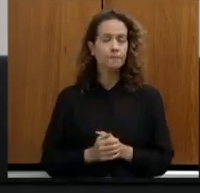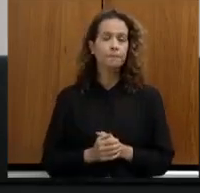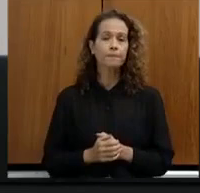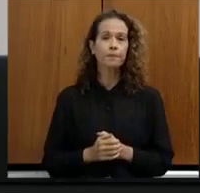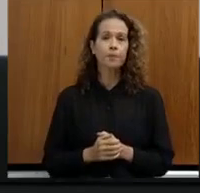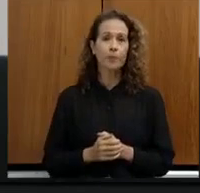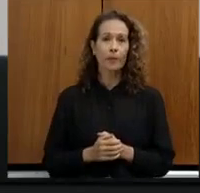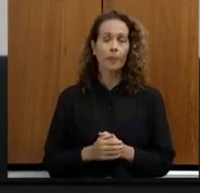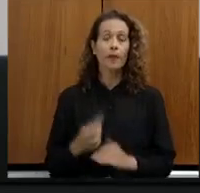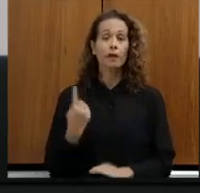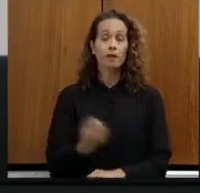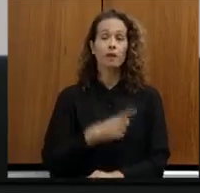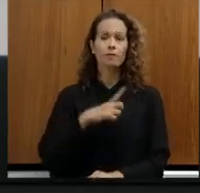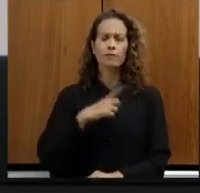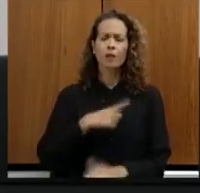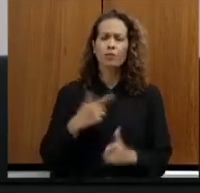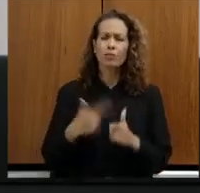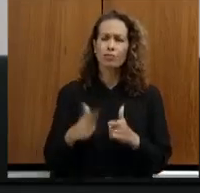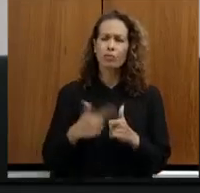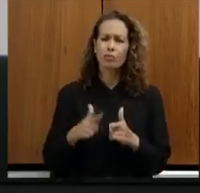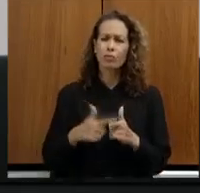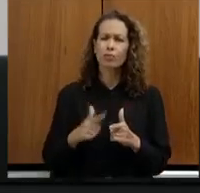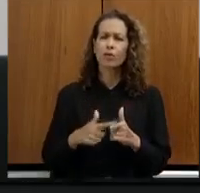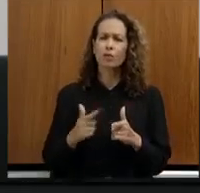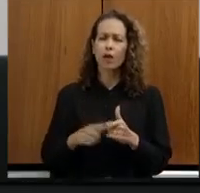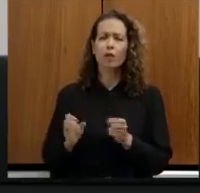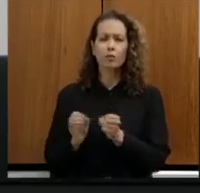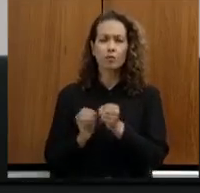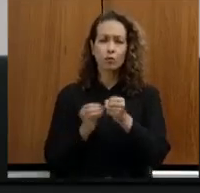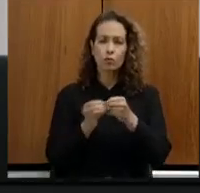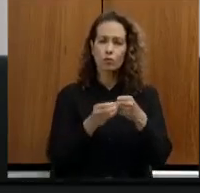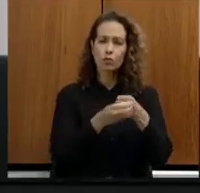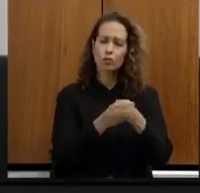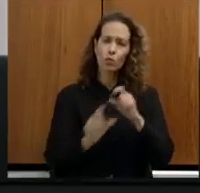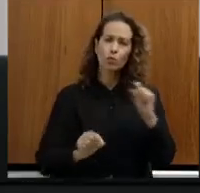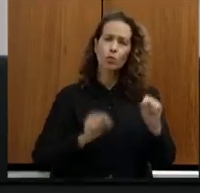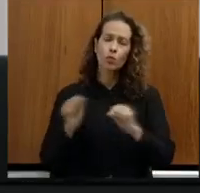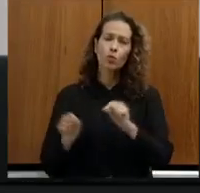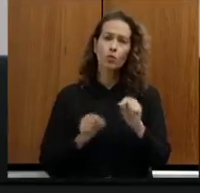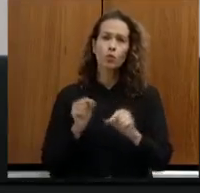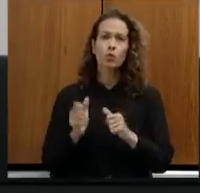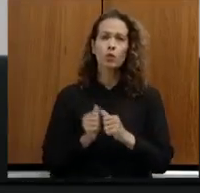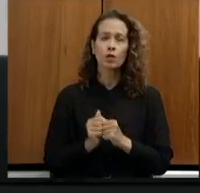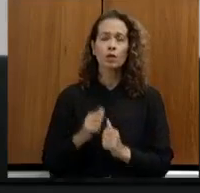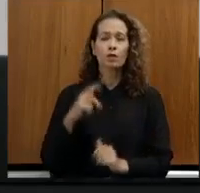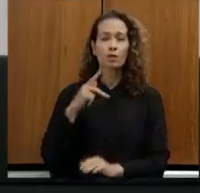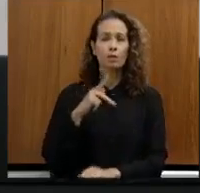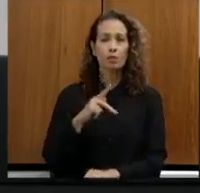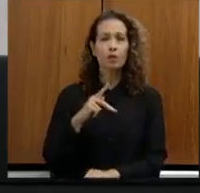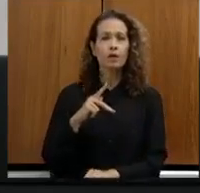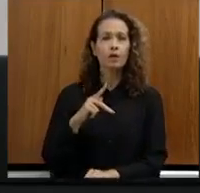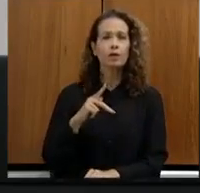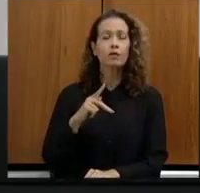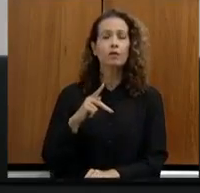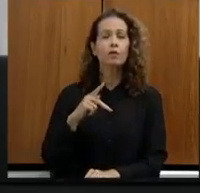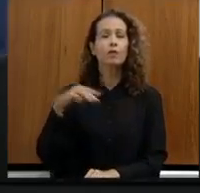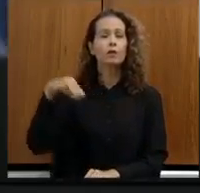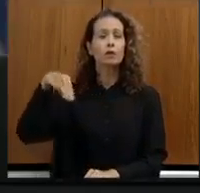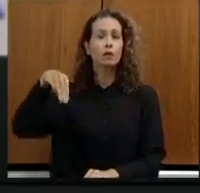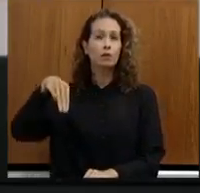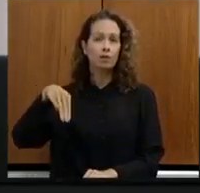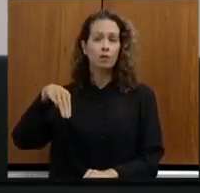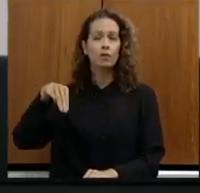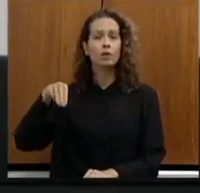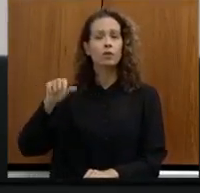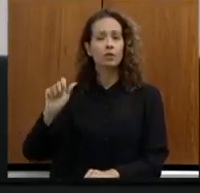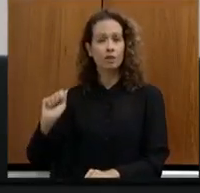pois nós temos um grande problema nos nossos municípios, que é o plano municipal de arborização. A inexistência de um plano municipal